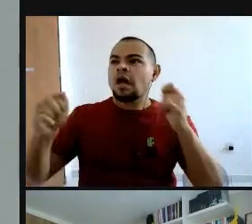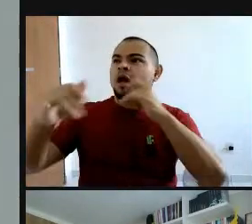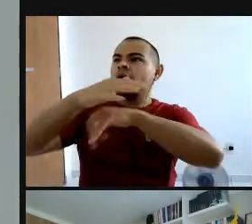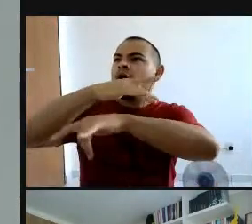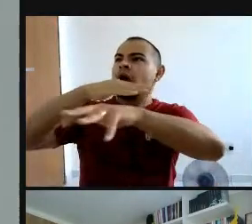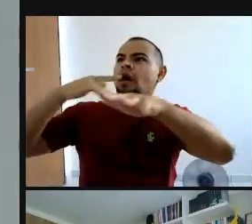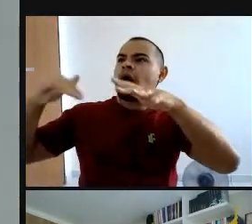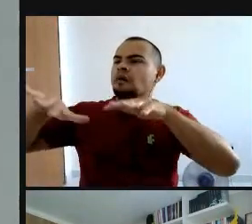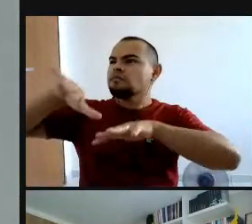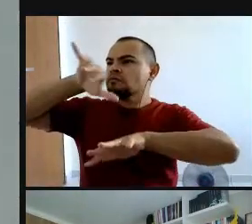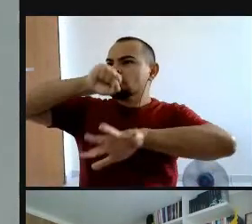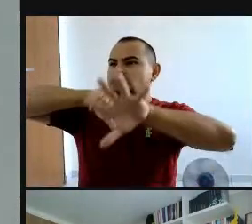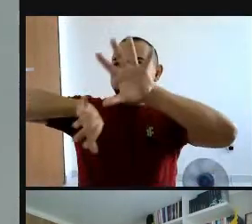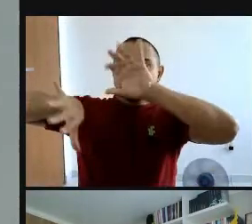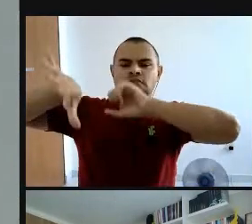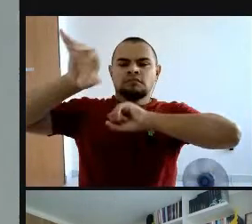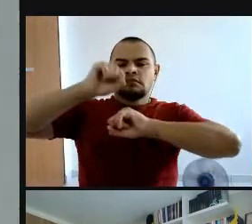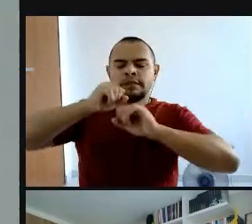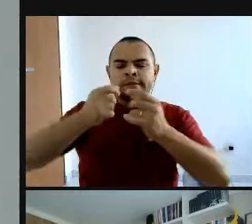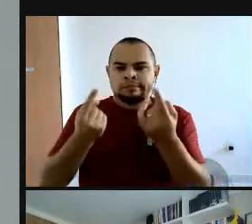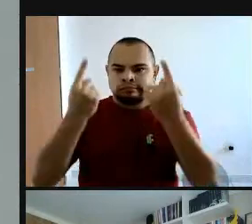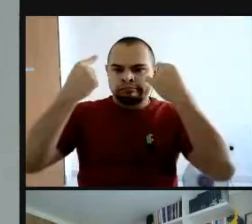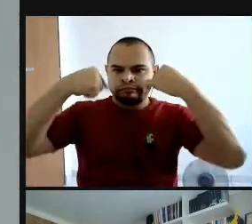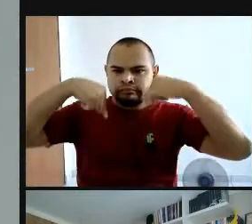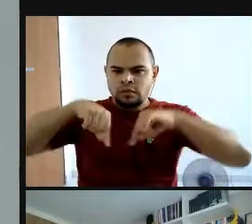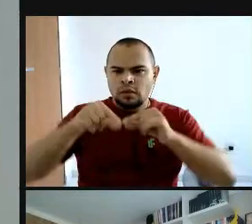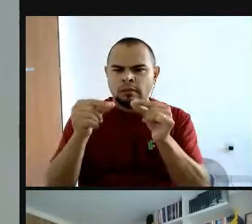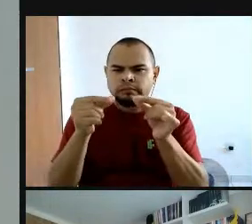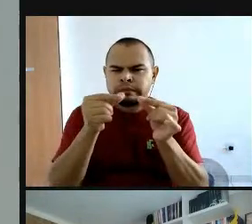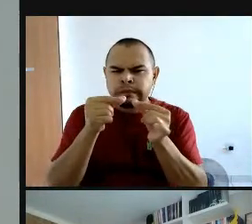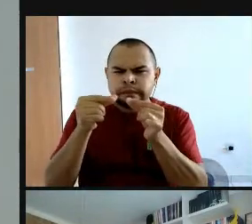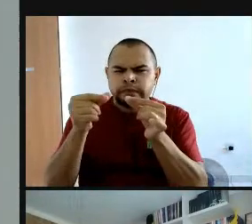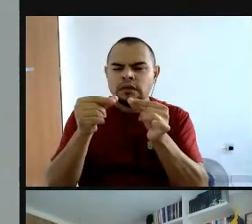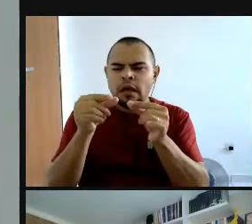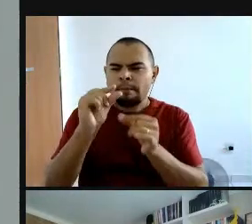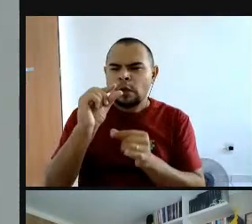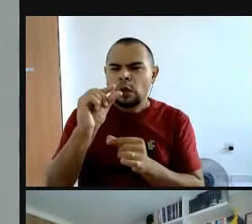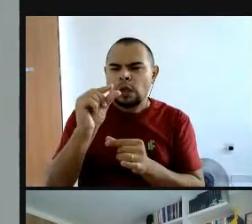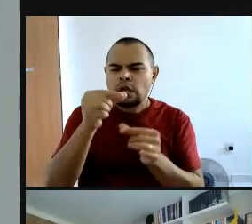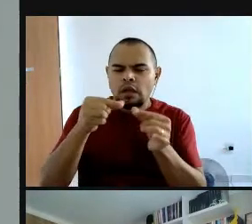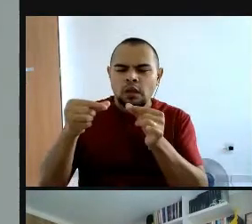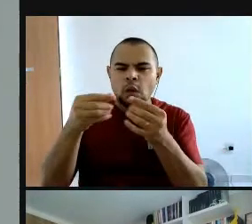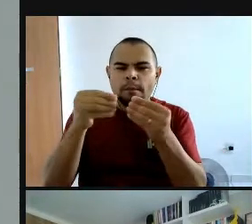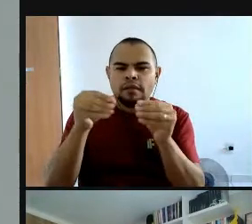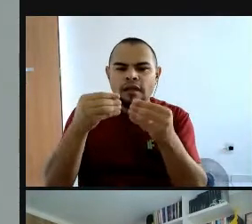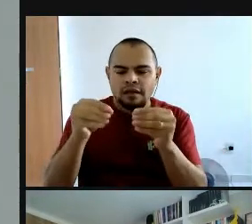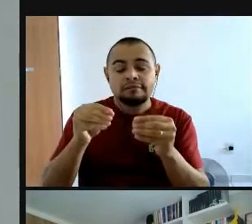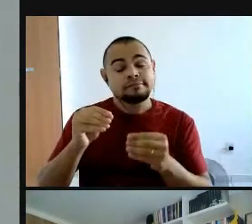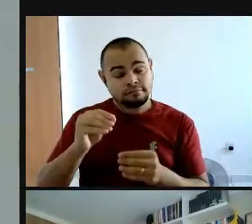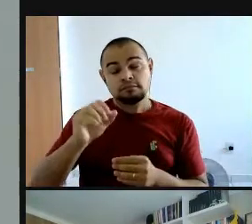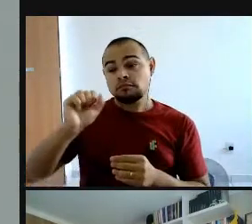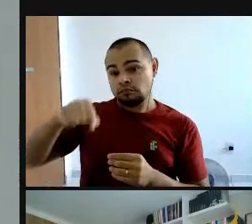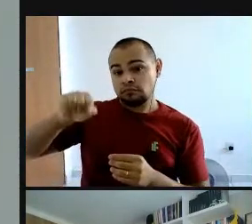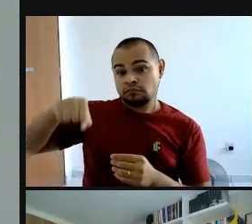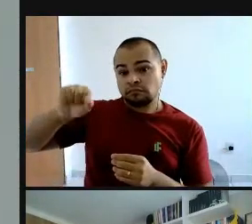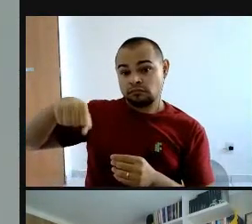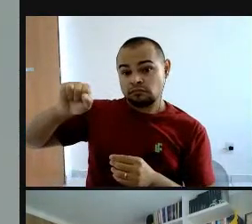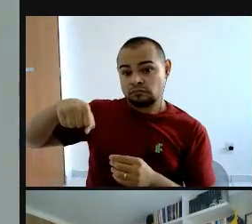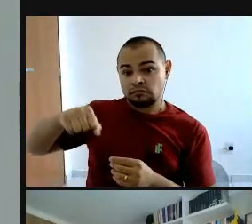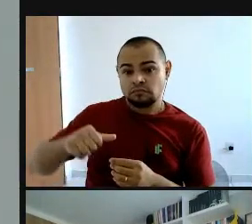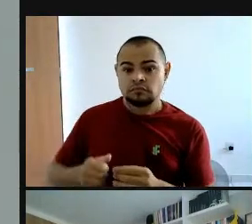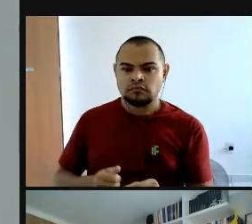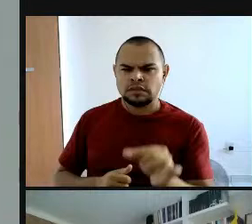que respiramos. Exatamente, ele está, essas partículas micro, até mesmo ano, nano, né,